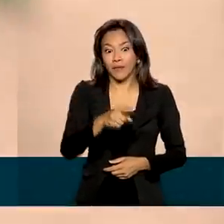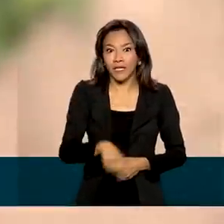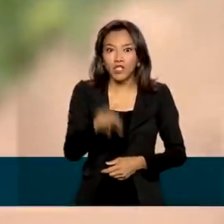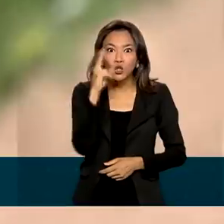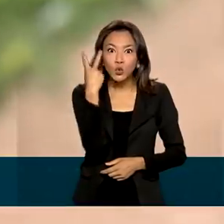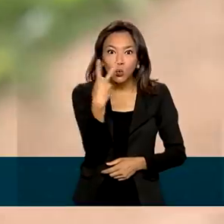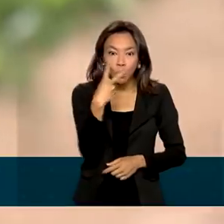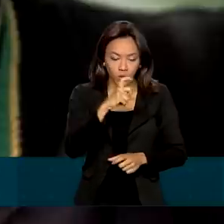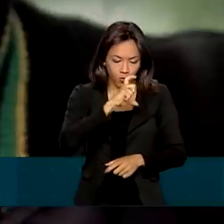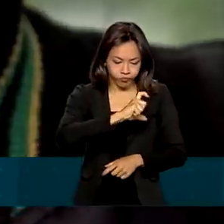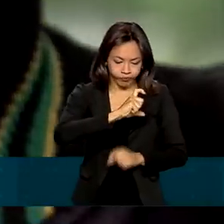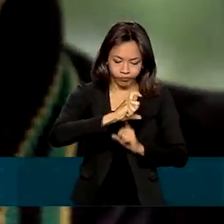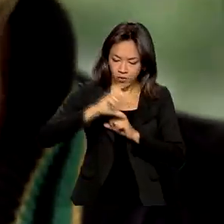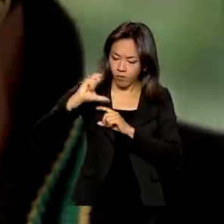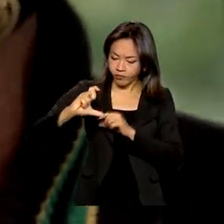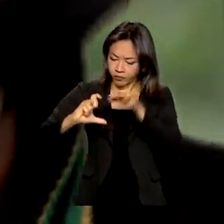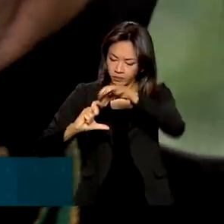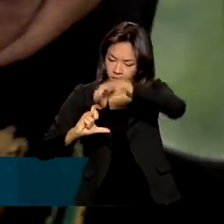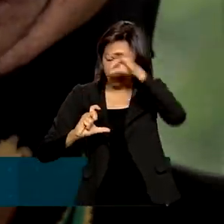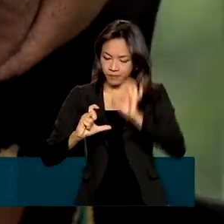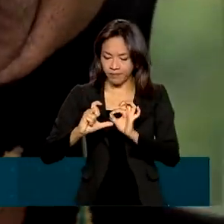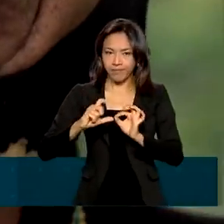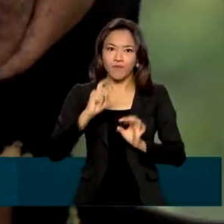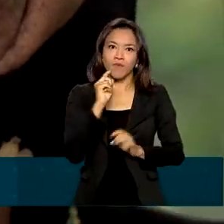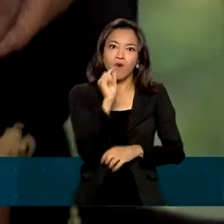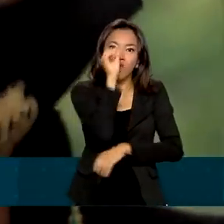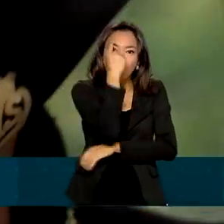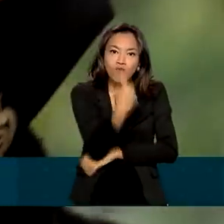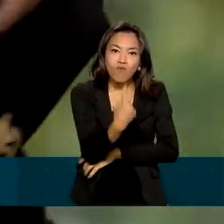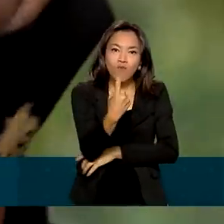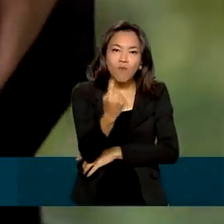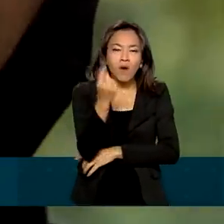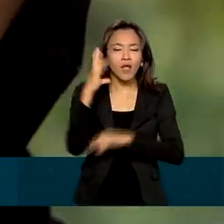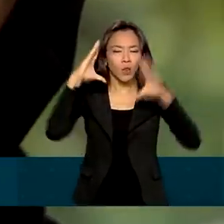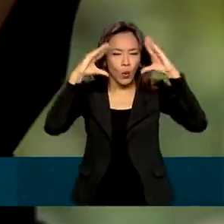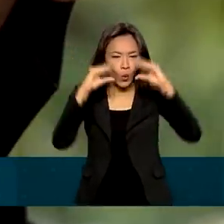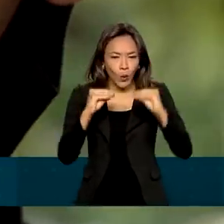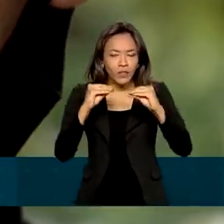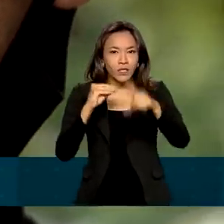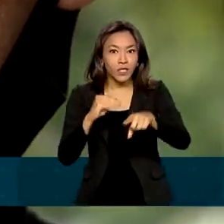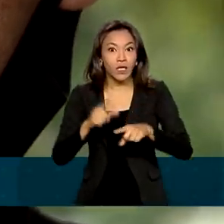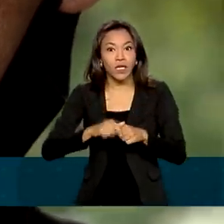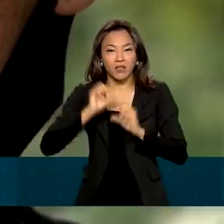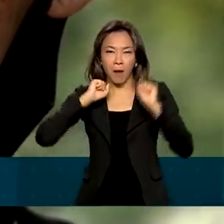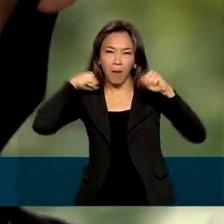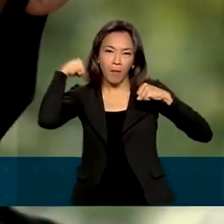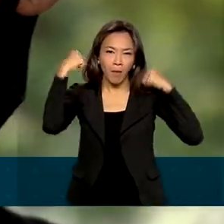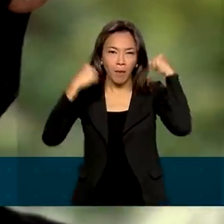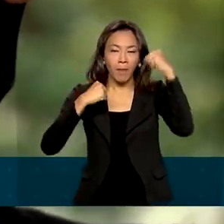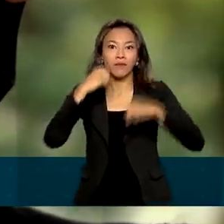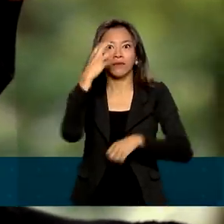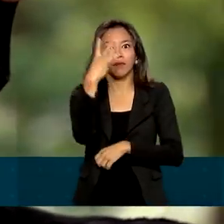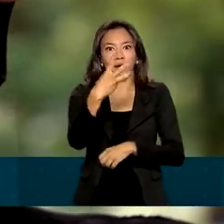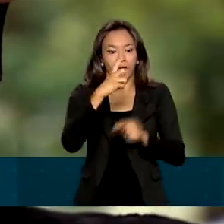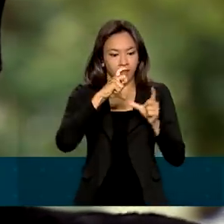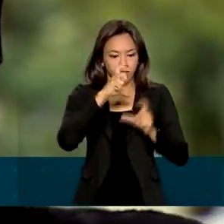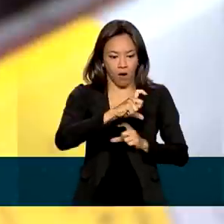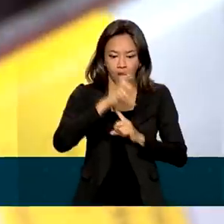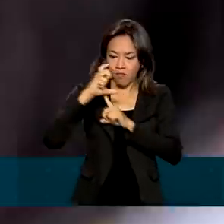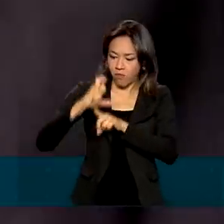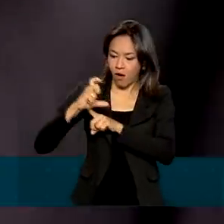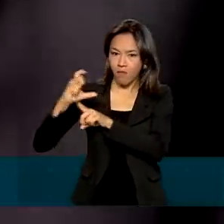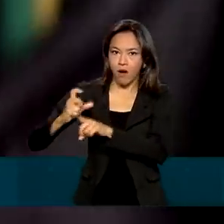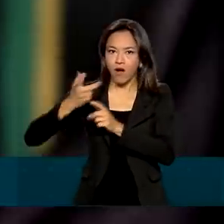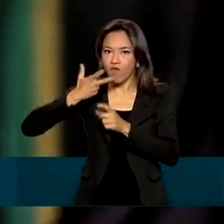duas carteiras por dia. Mas em apenas uma noite de balada, chega a consumir três carteiras. Nada